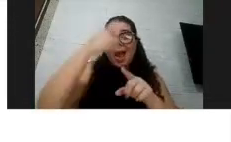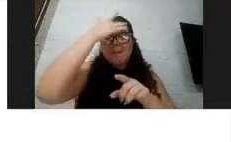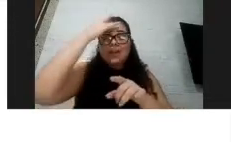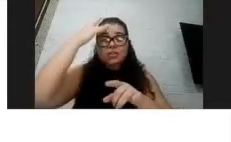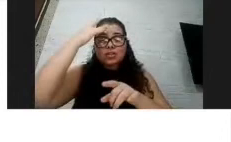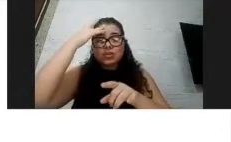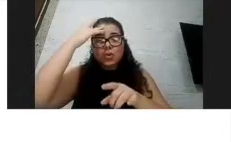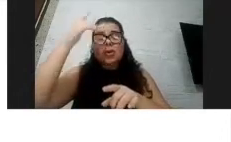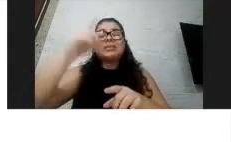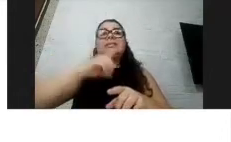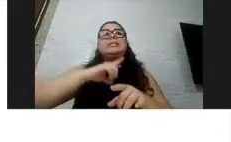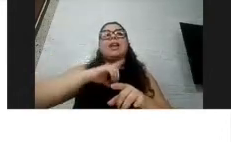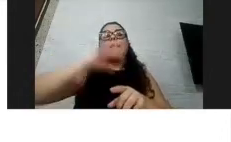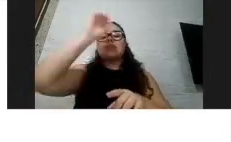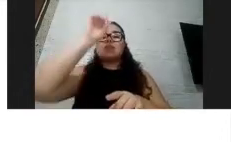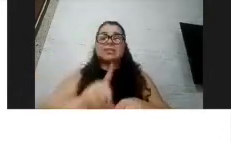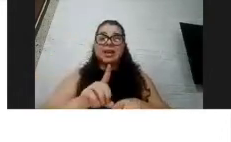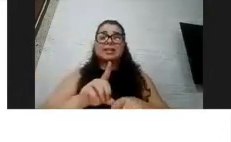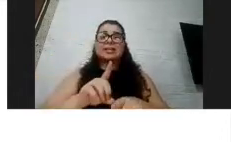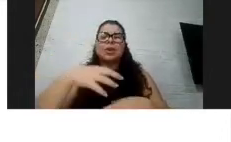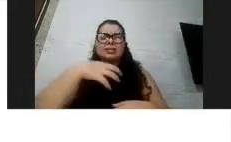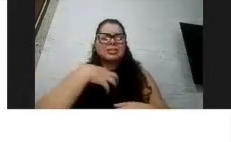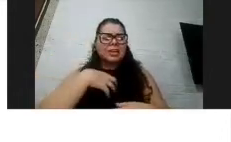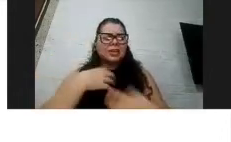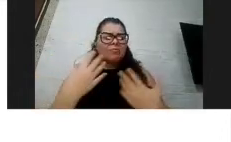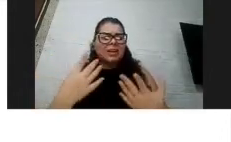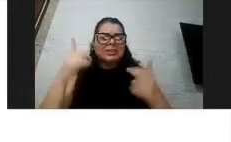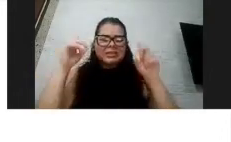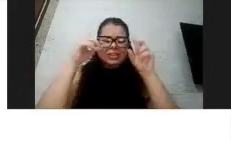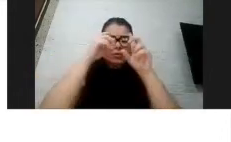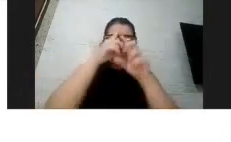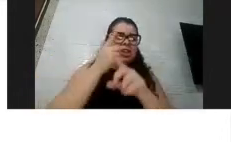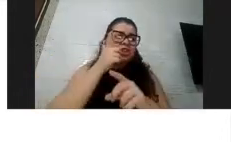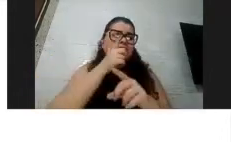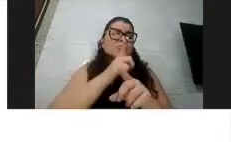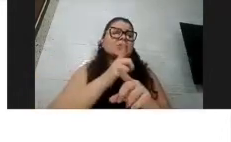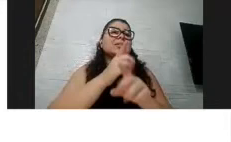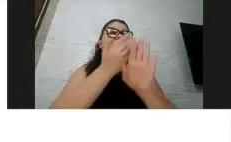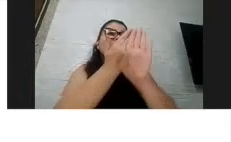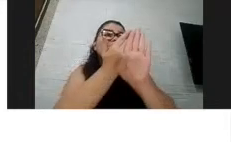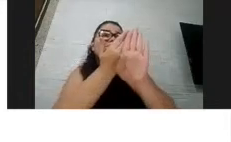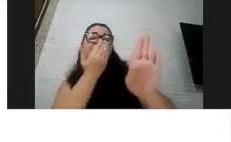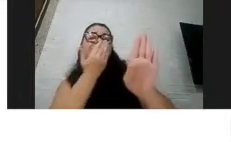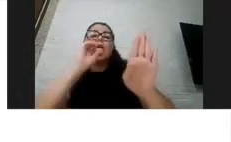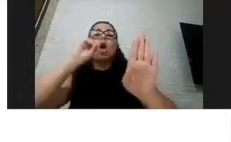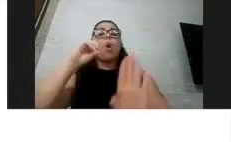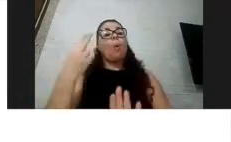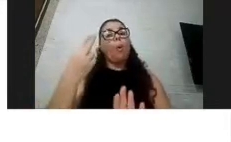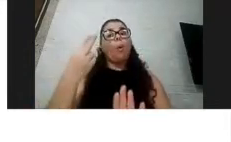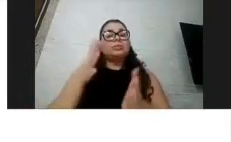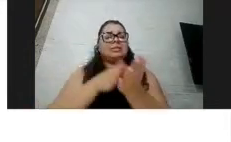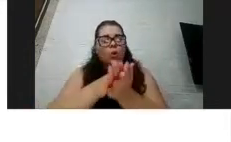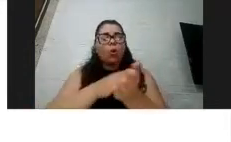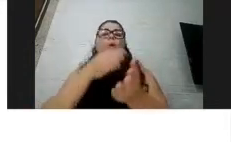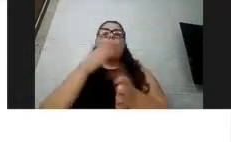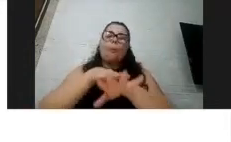essas orientações, em cumprir a questão do distanciamento ou a questão da lavagem de